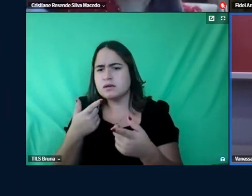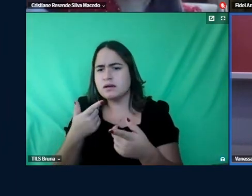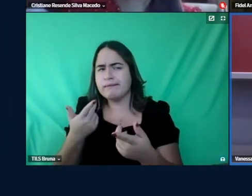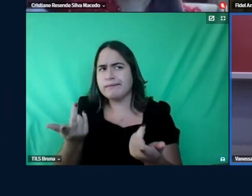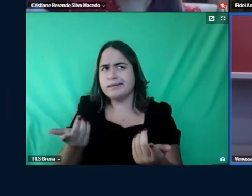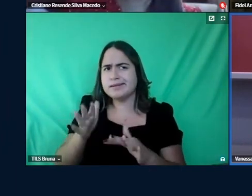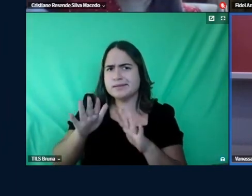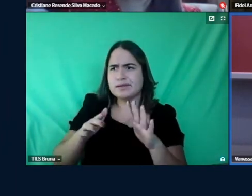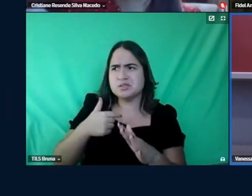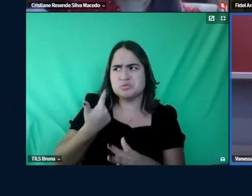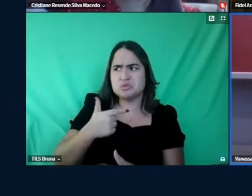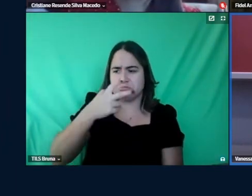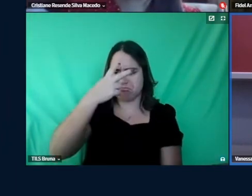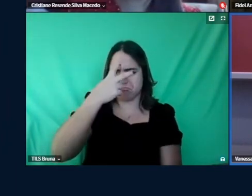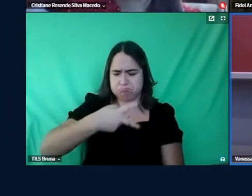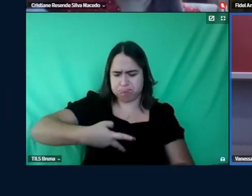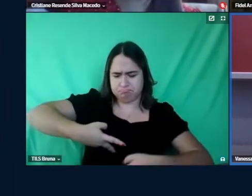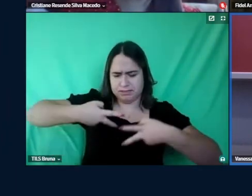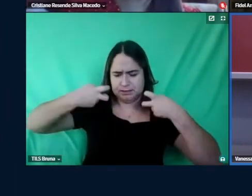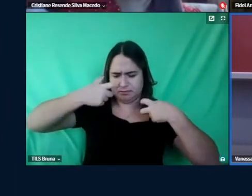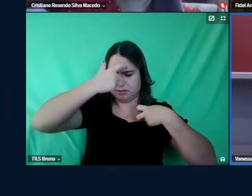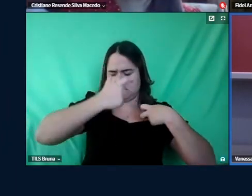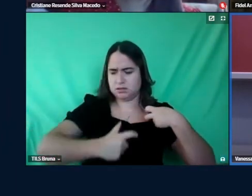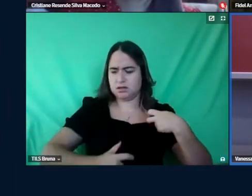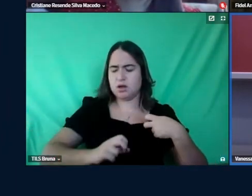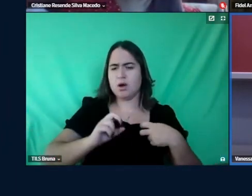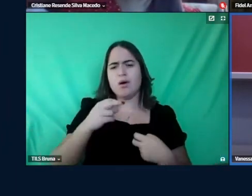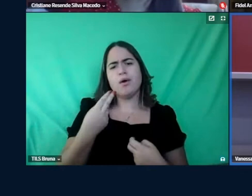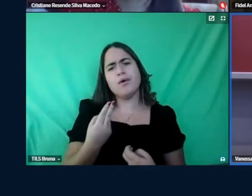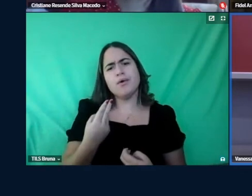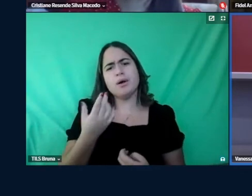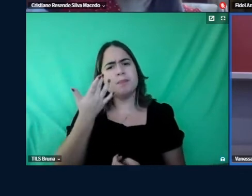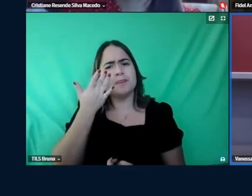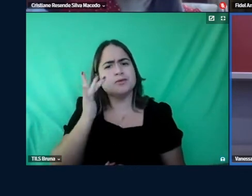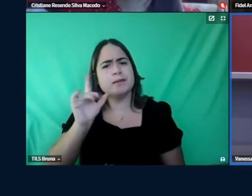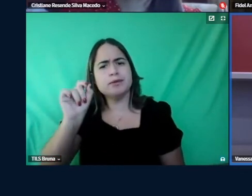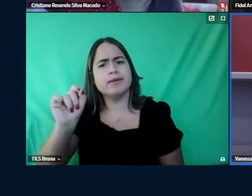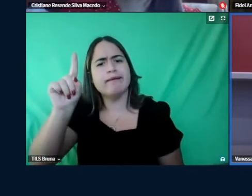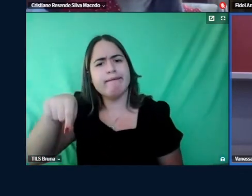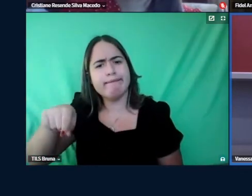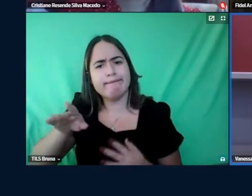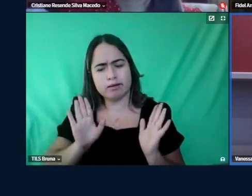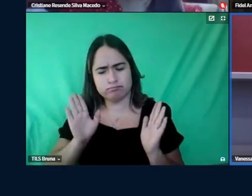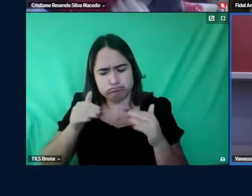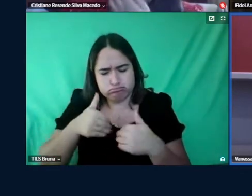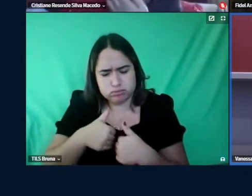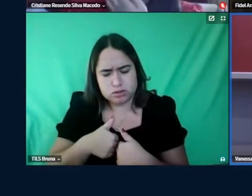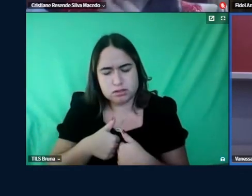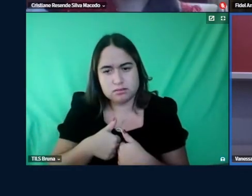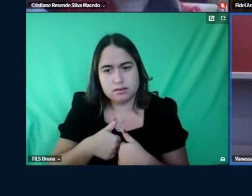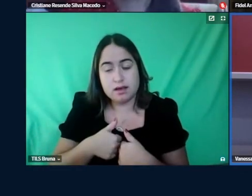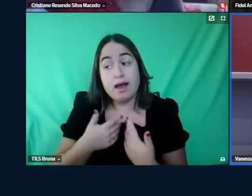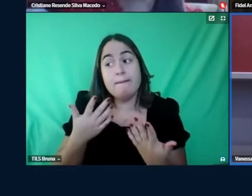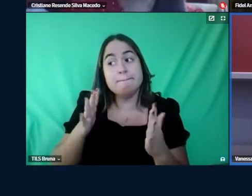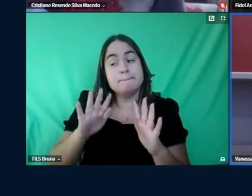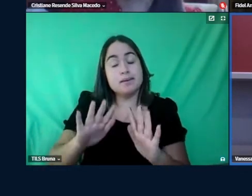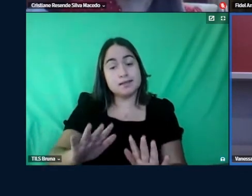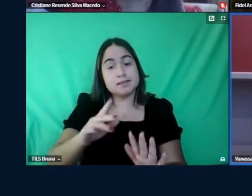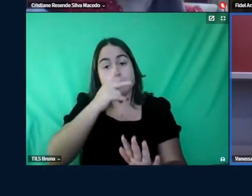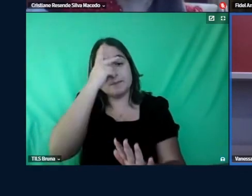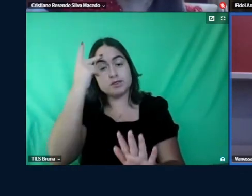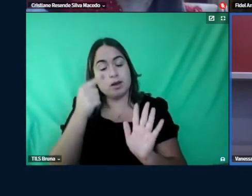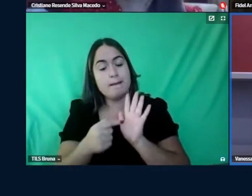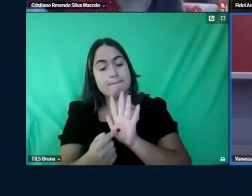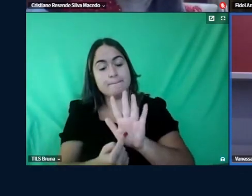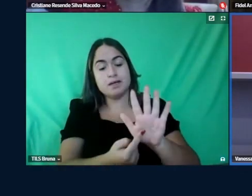percepção de si mesma será que era isso ou será que ela não sabia o que era o transtorno ao momento que alguém apresentou o que era o